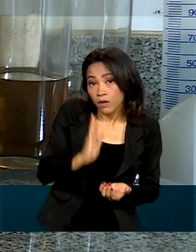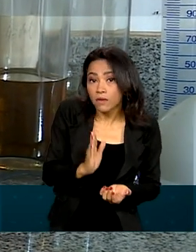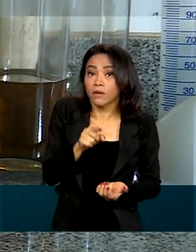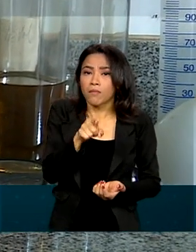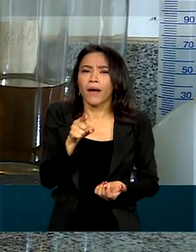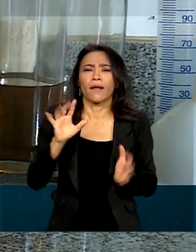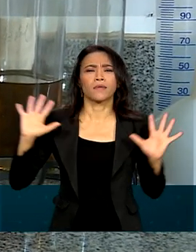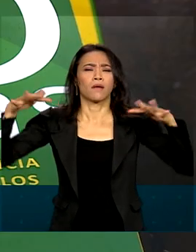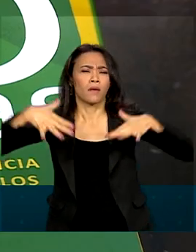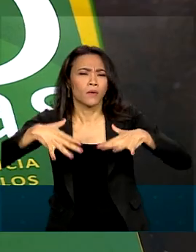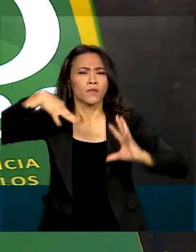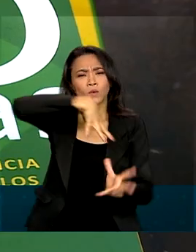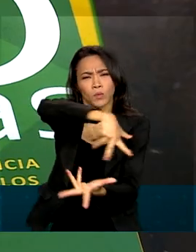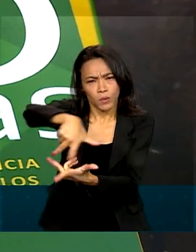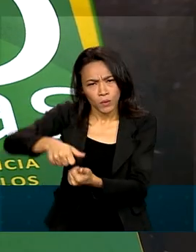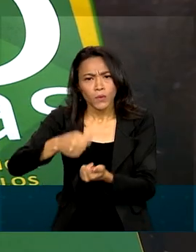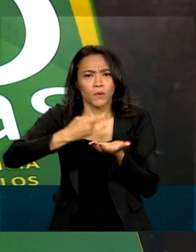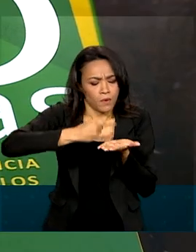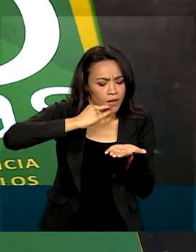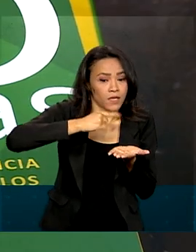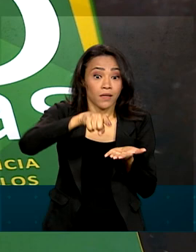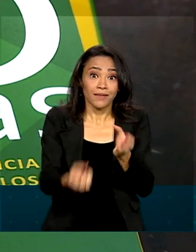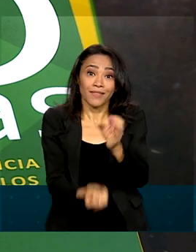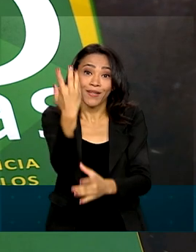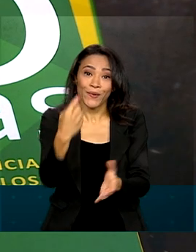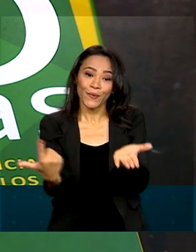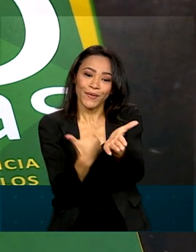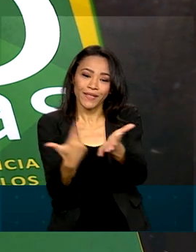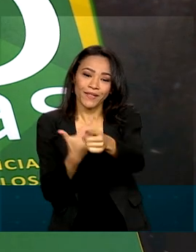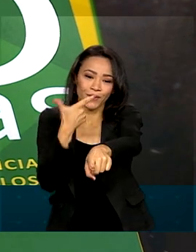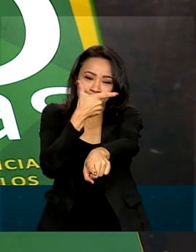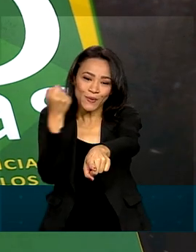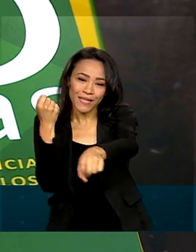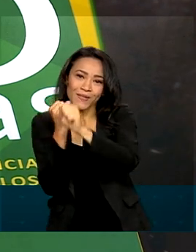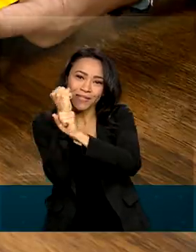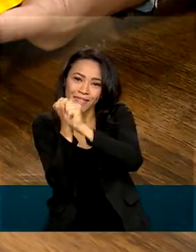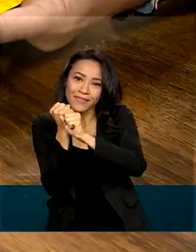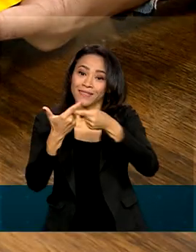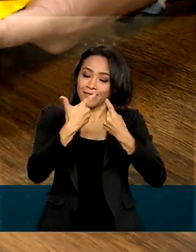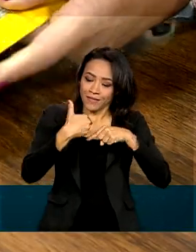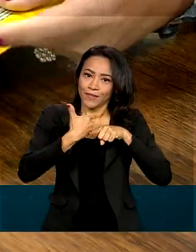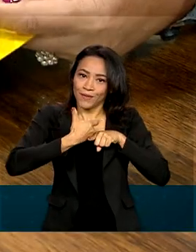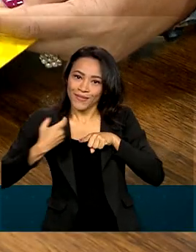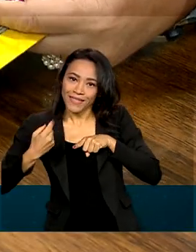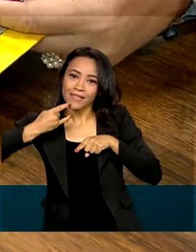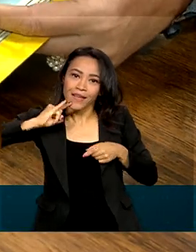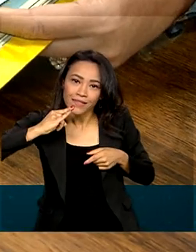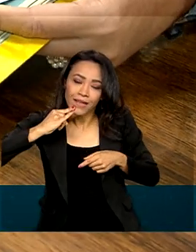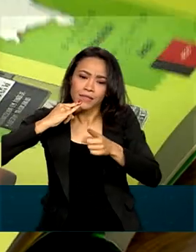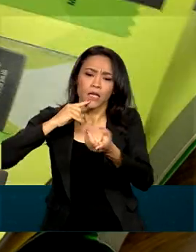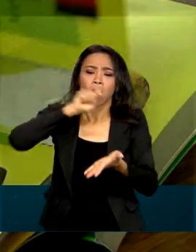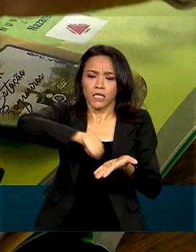conhecido em todo o mundo, o Ministério lançou o livro 200 Anos, 200 Cachaças. Escrito em português e